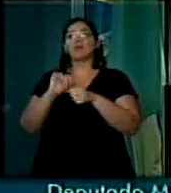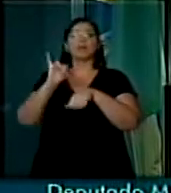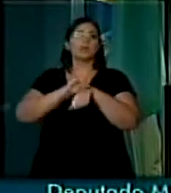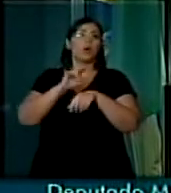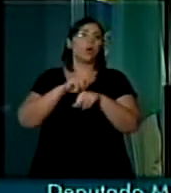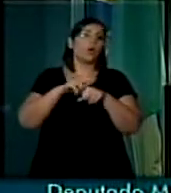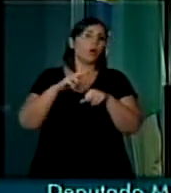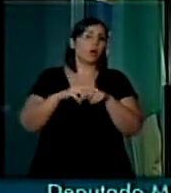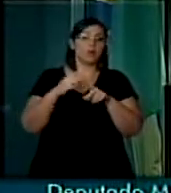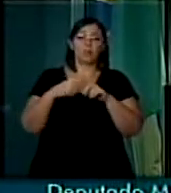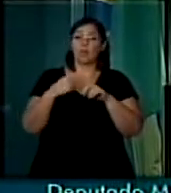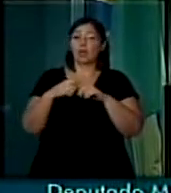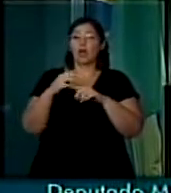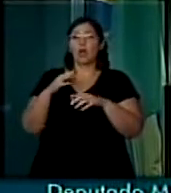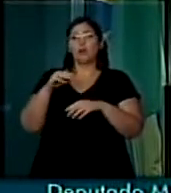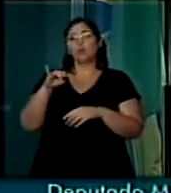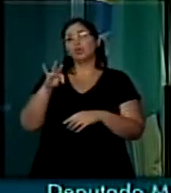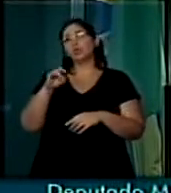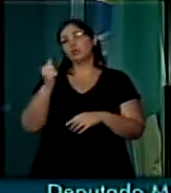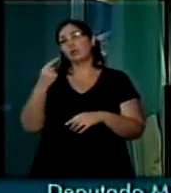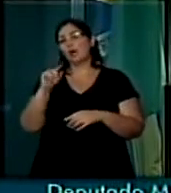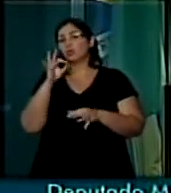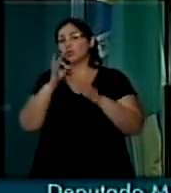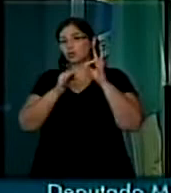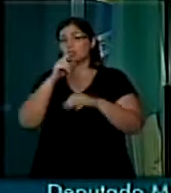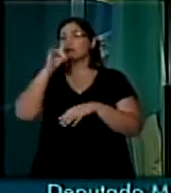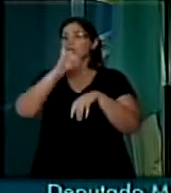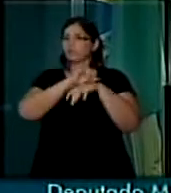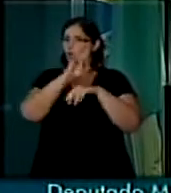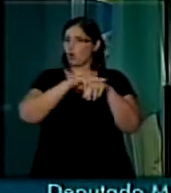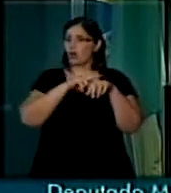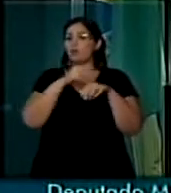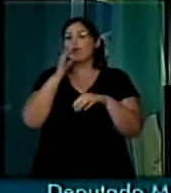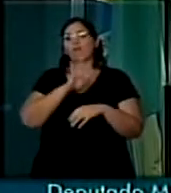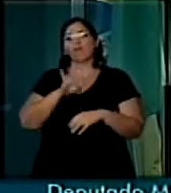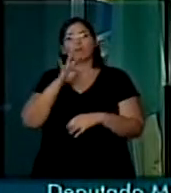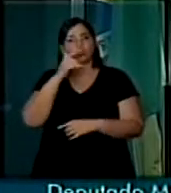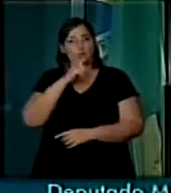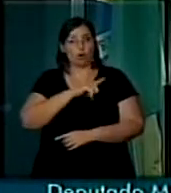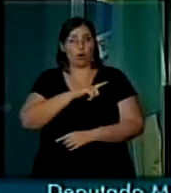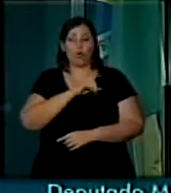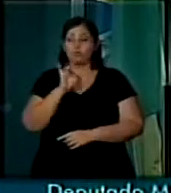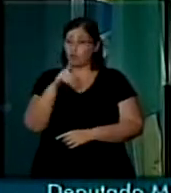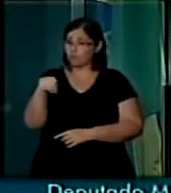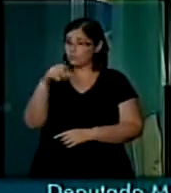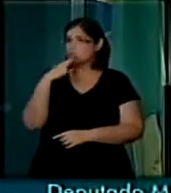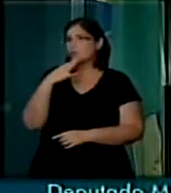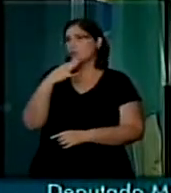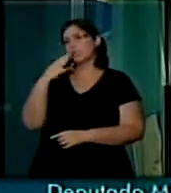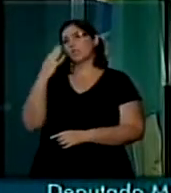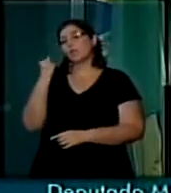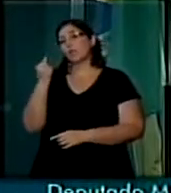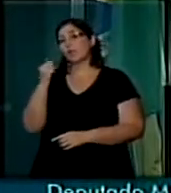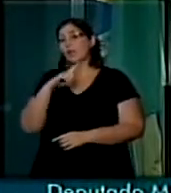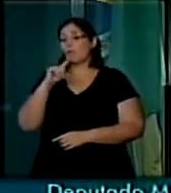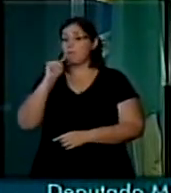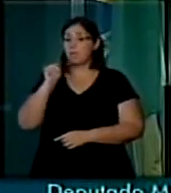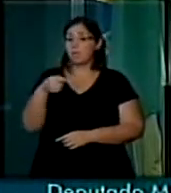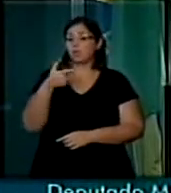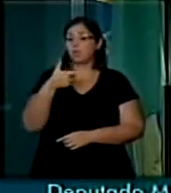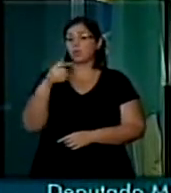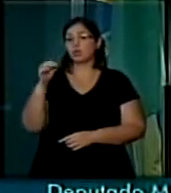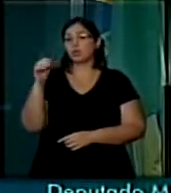pois o mutirão da justiça lá sim funcionou. Só para os senhores terem uma ideia, dos 1.200